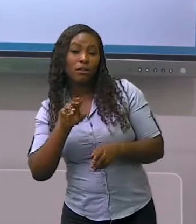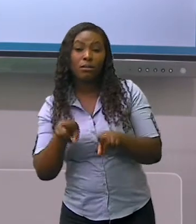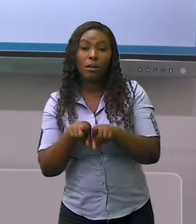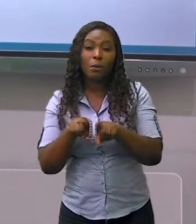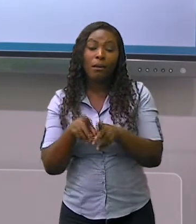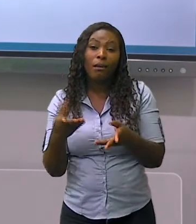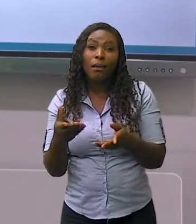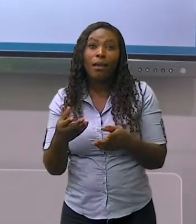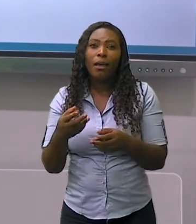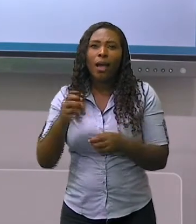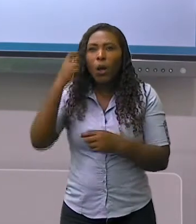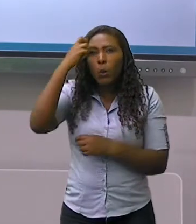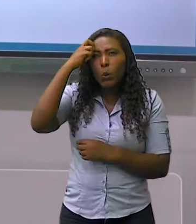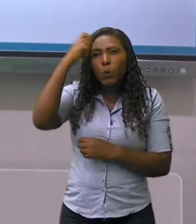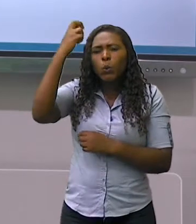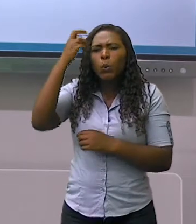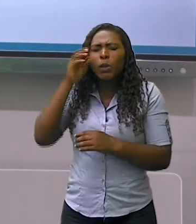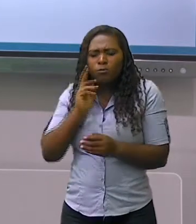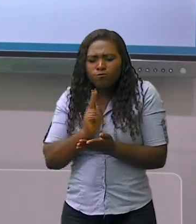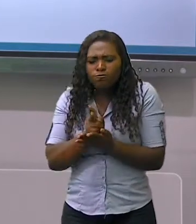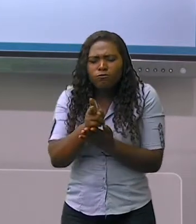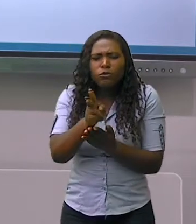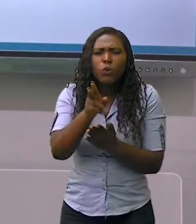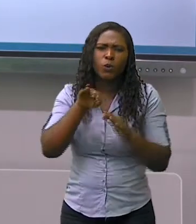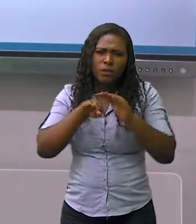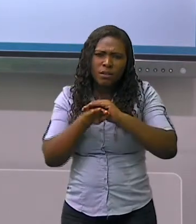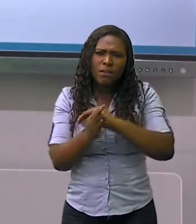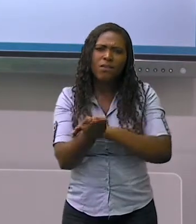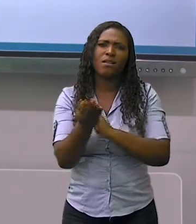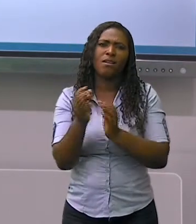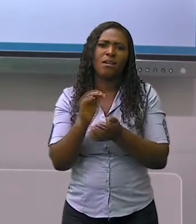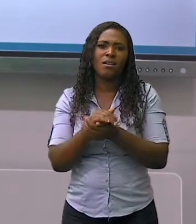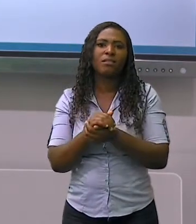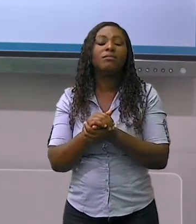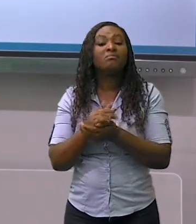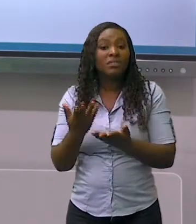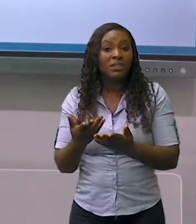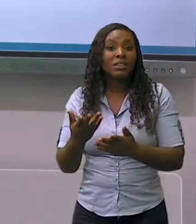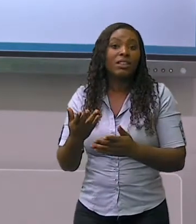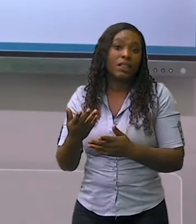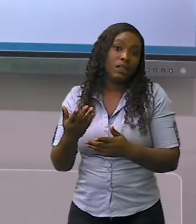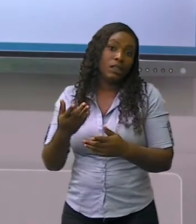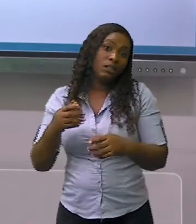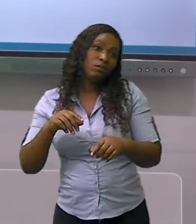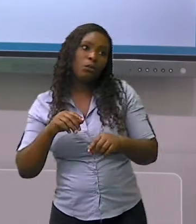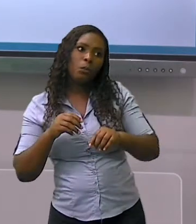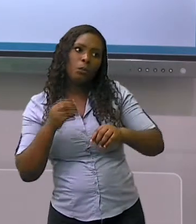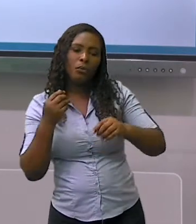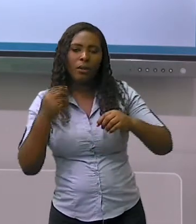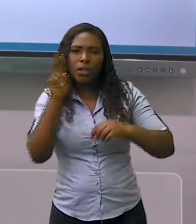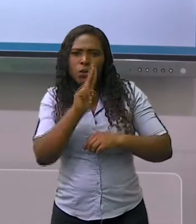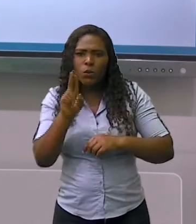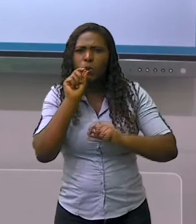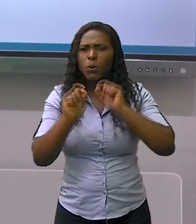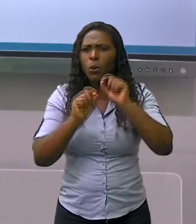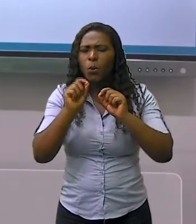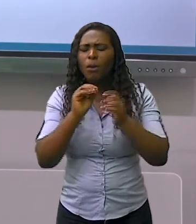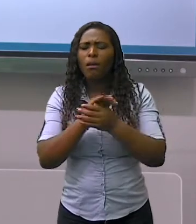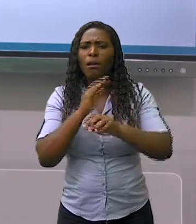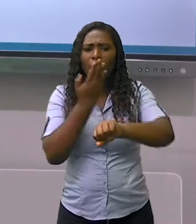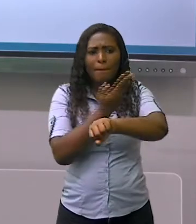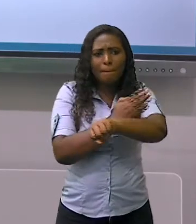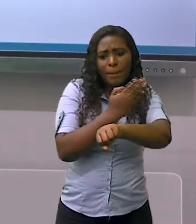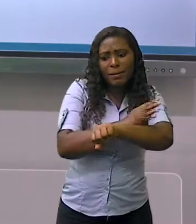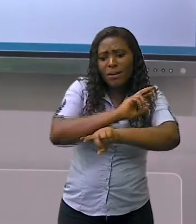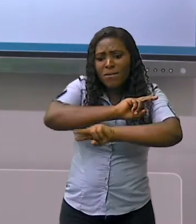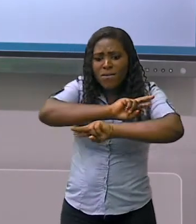econômica, utilizando os conhecimentos, as inovações e as práticas que são